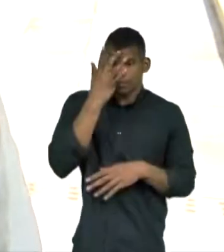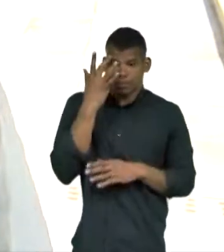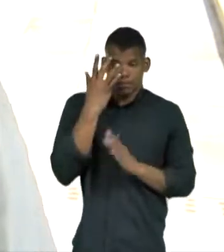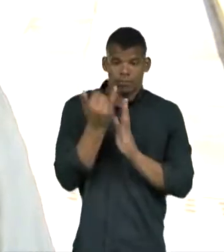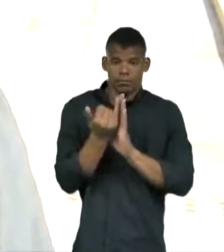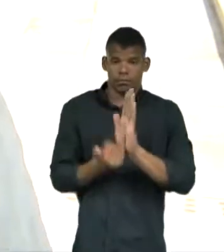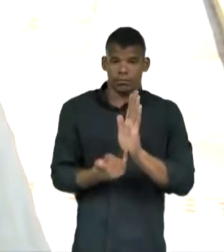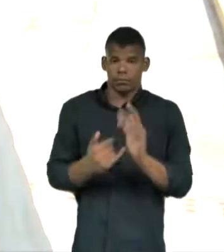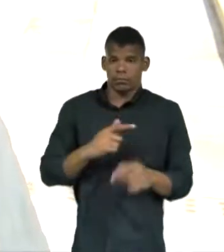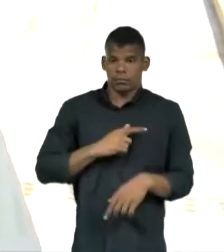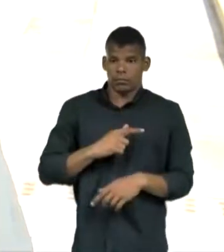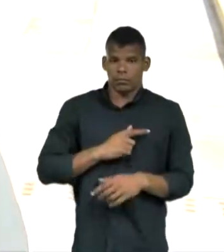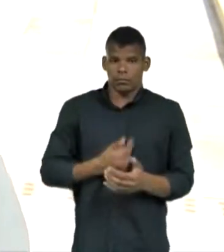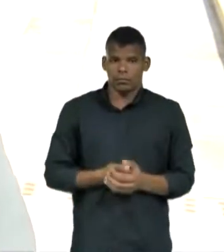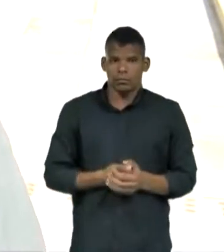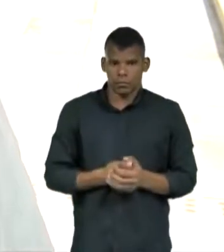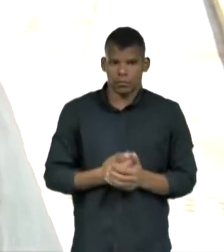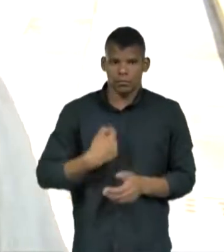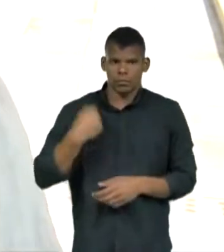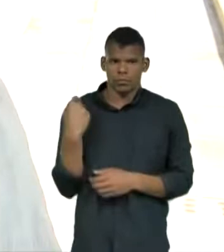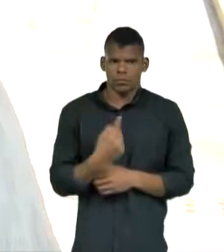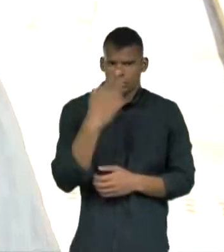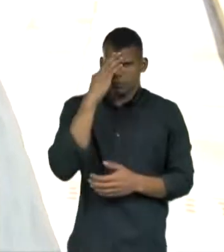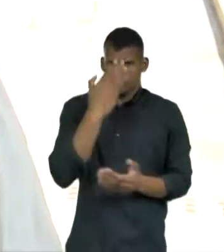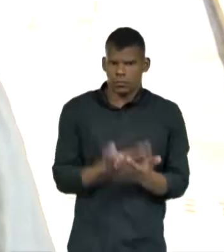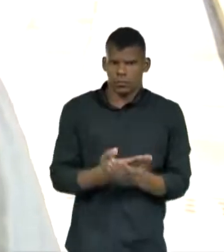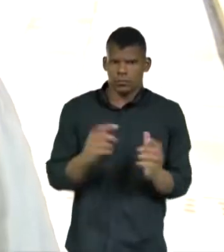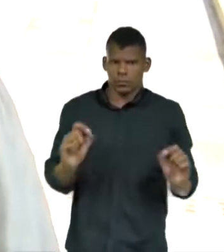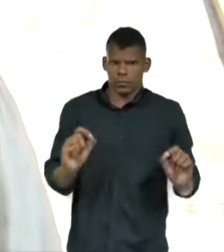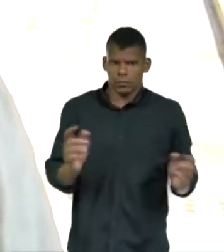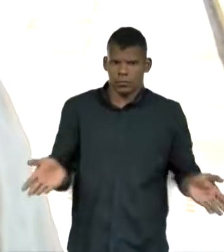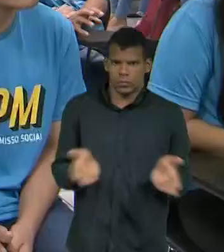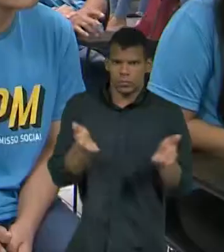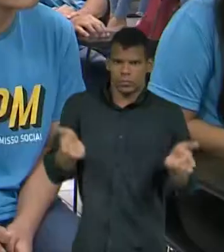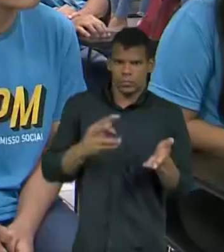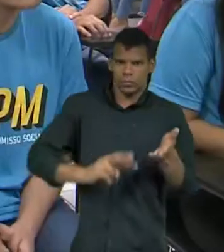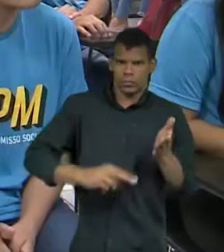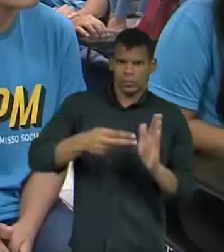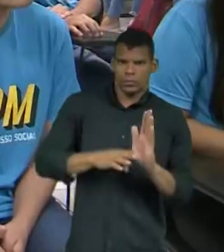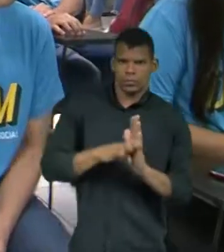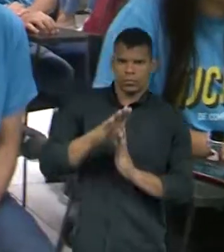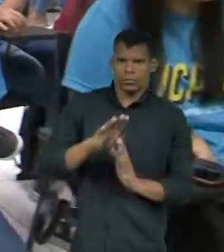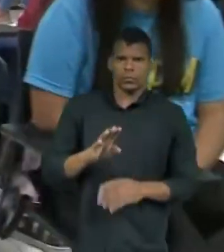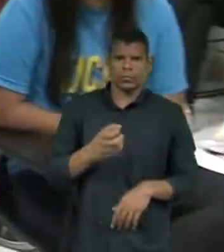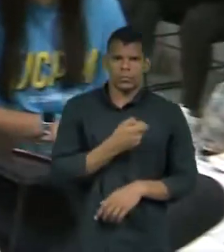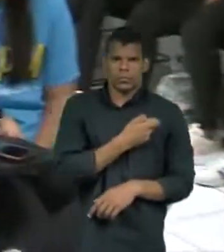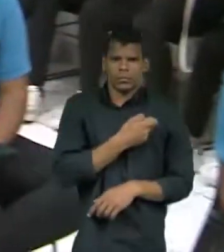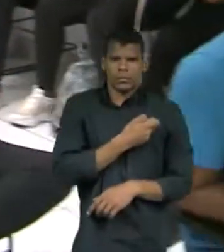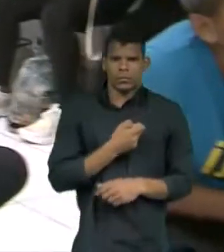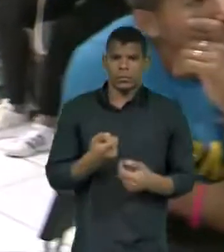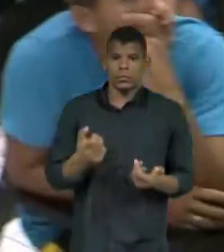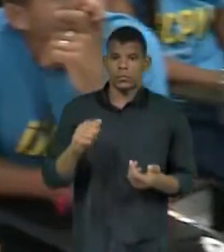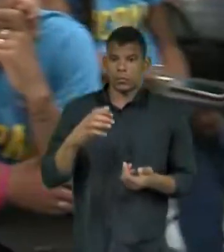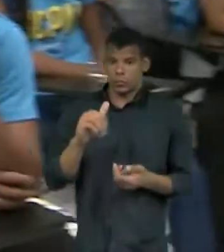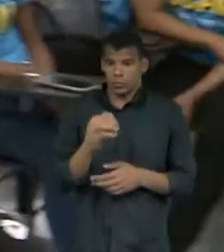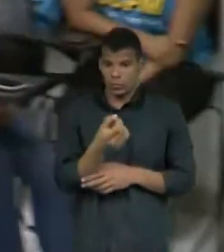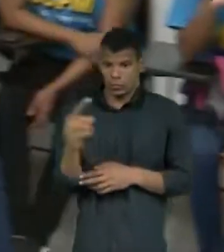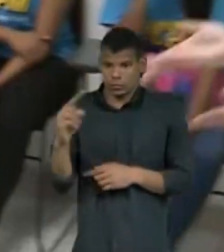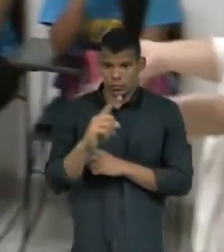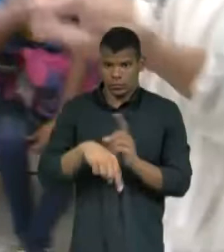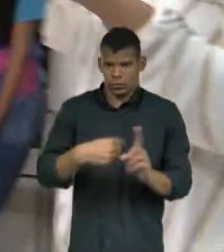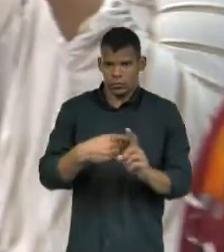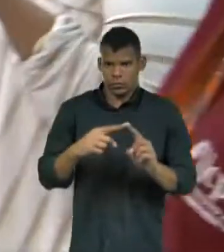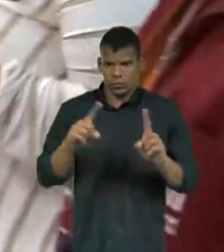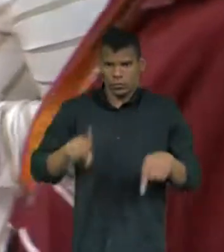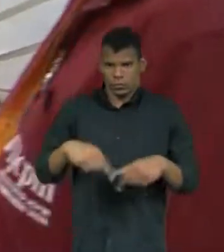que todas essas ações de educação política favoreceram e contribuíram para o aumento desse número. Entre as ações e projetos desenvolvidos